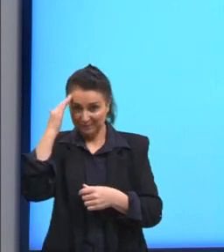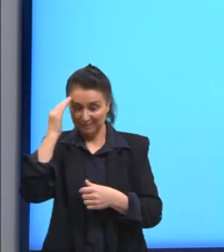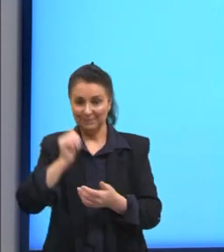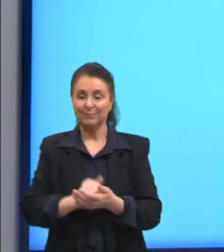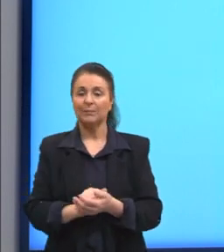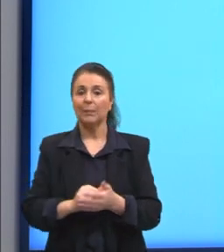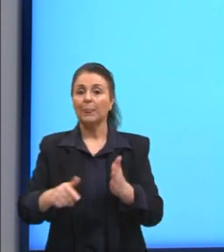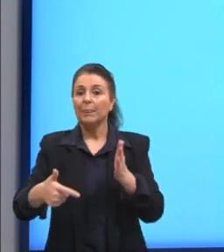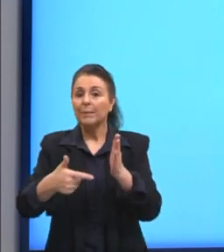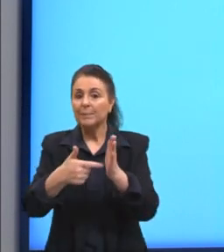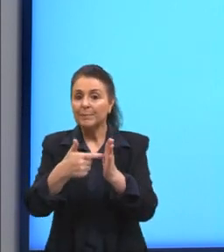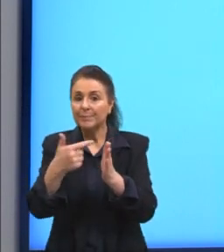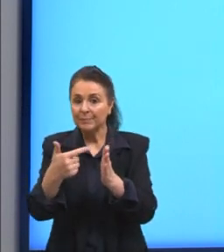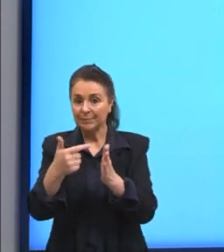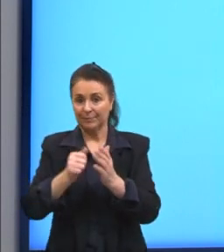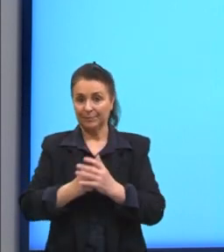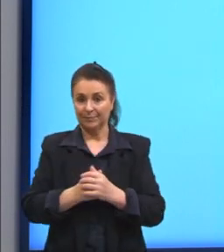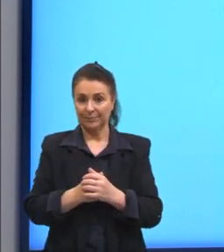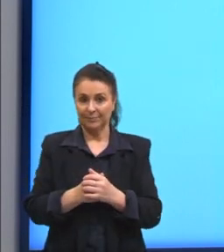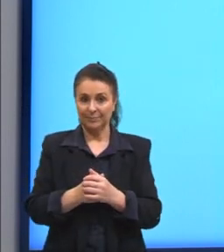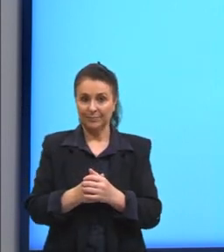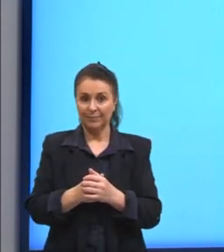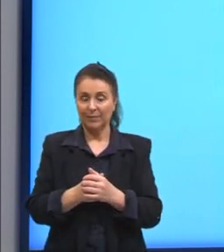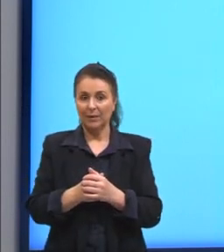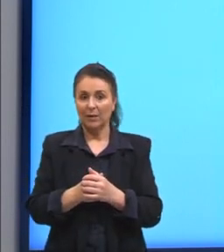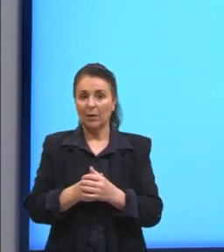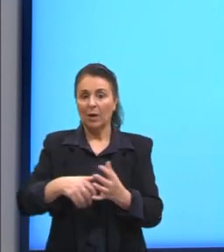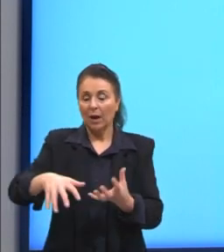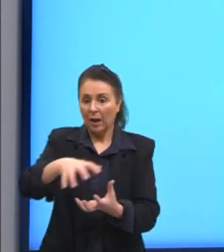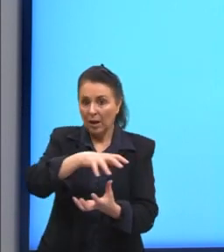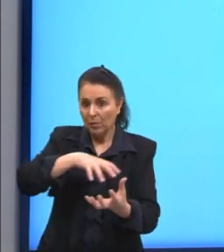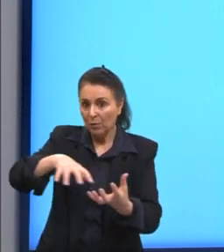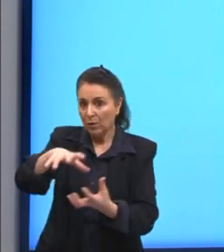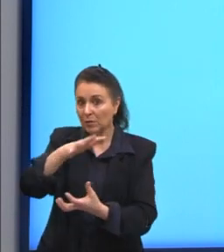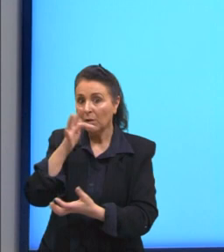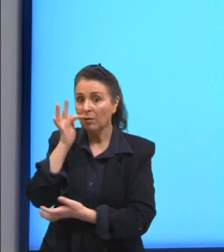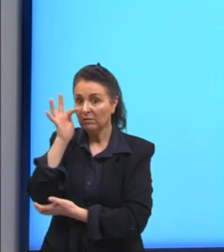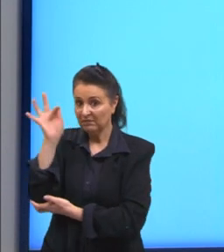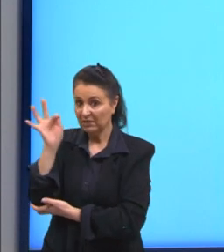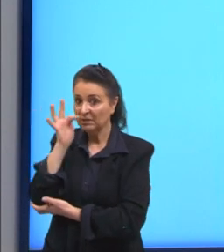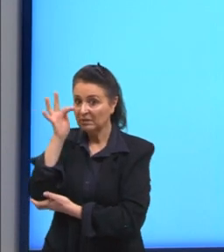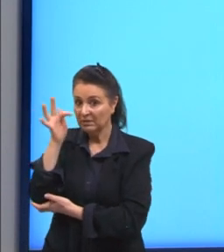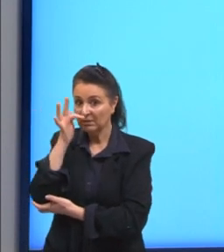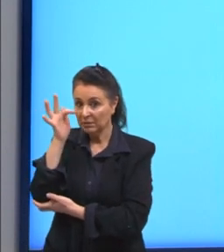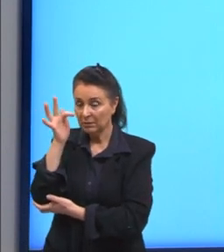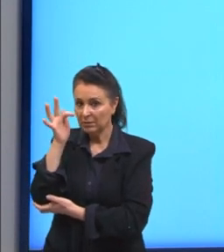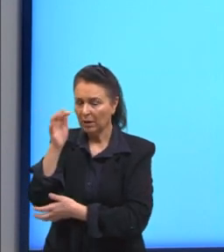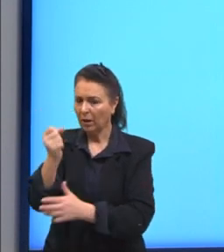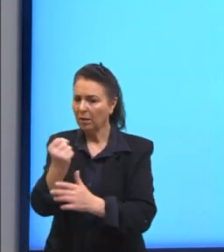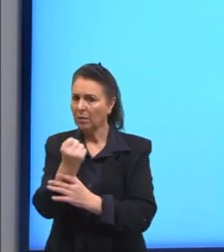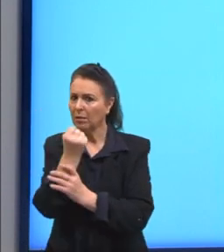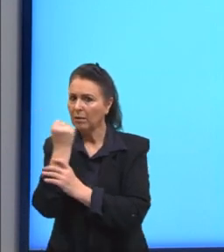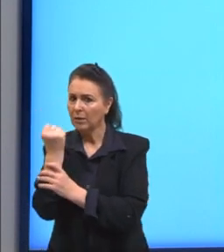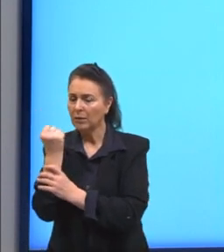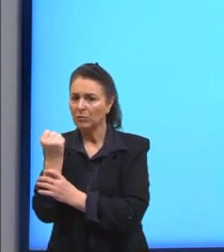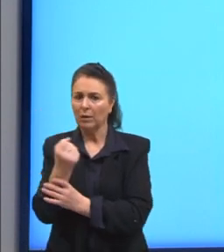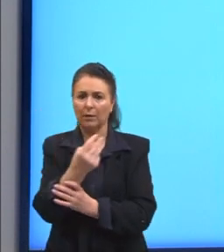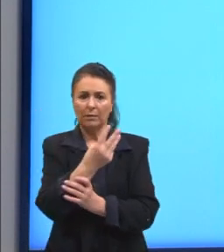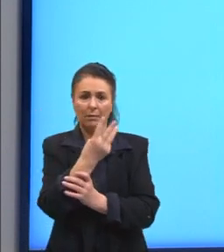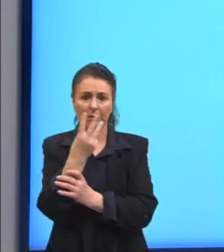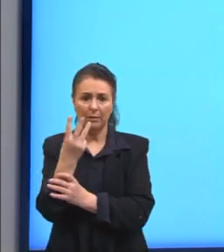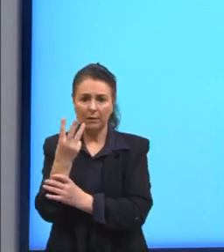No segundo caso, a Revolução Francesa defendia três ideais.